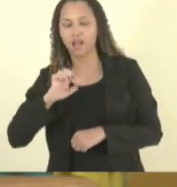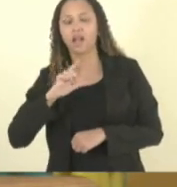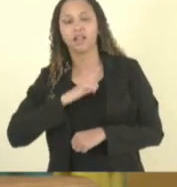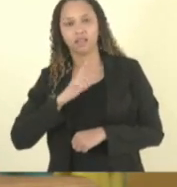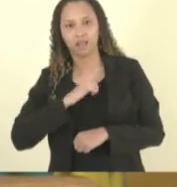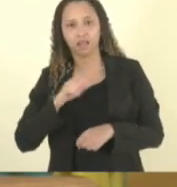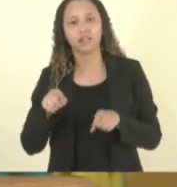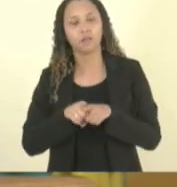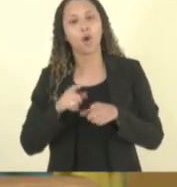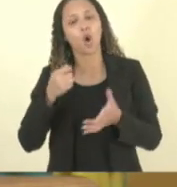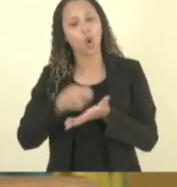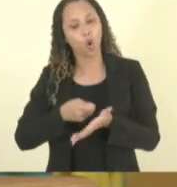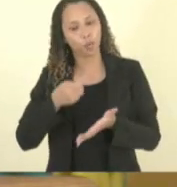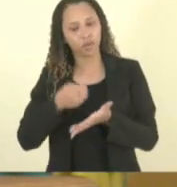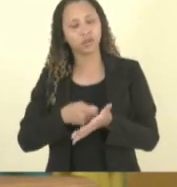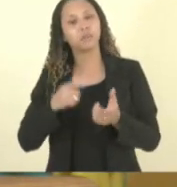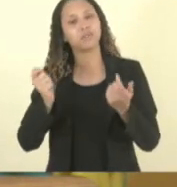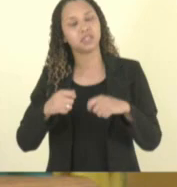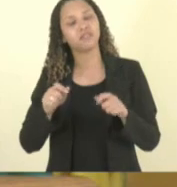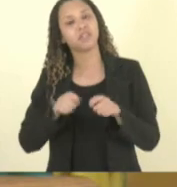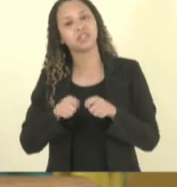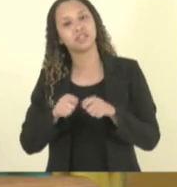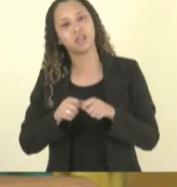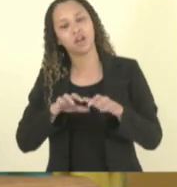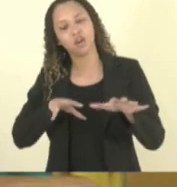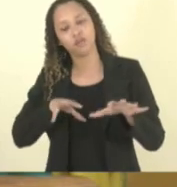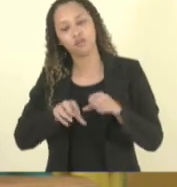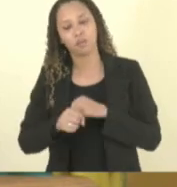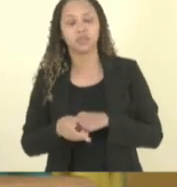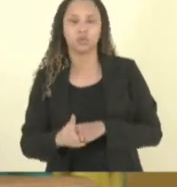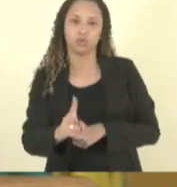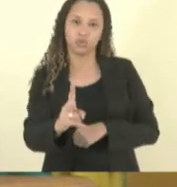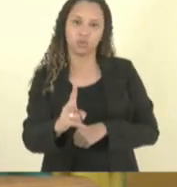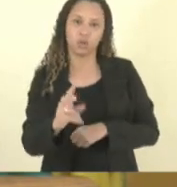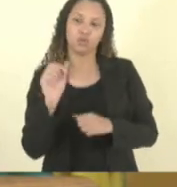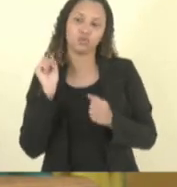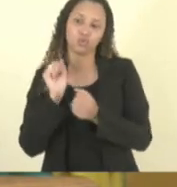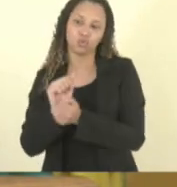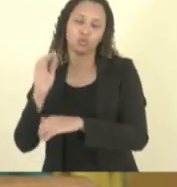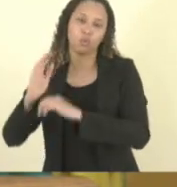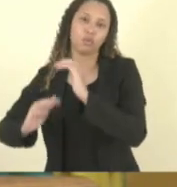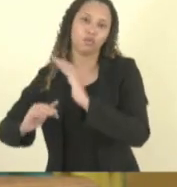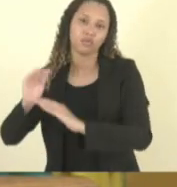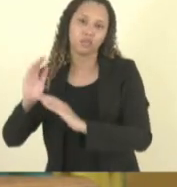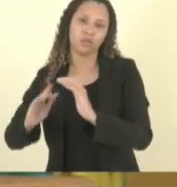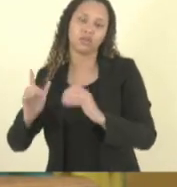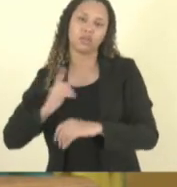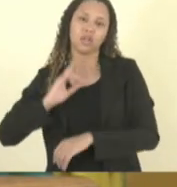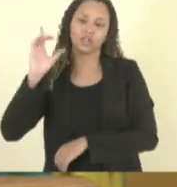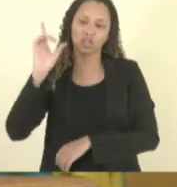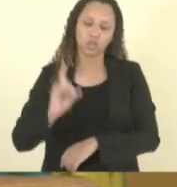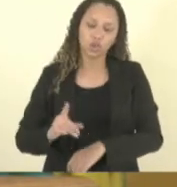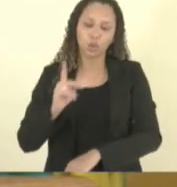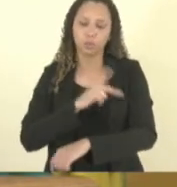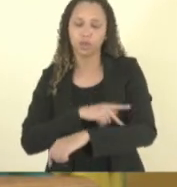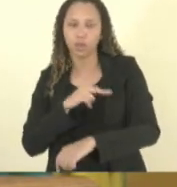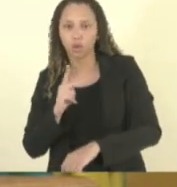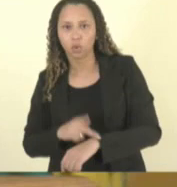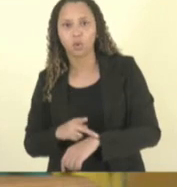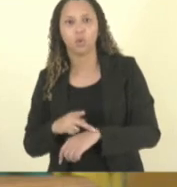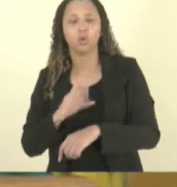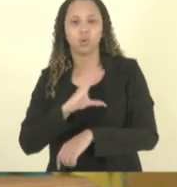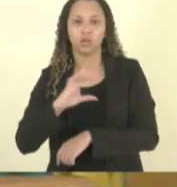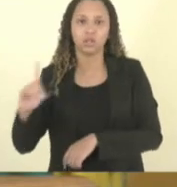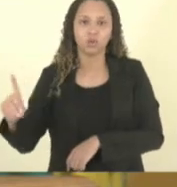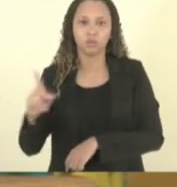a obrigatoriedade de fazer formação com estes profissionais que é diretor pedagogo coordenador professor